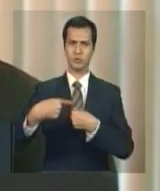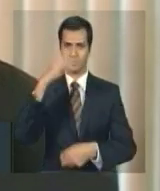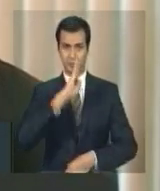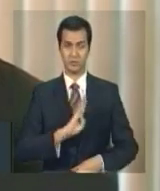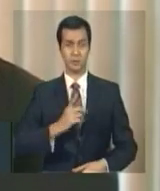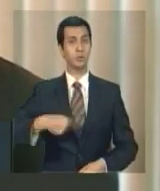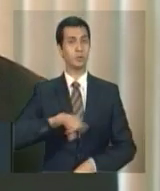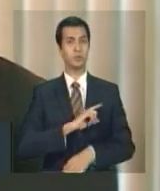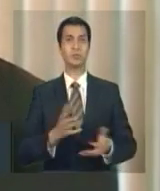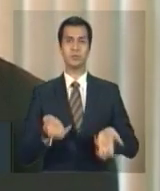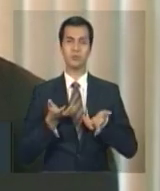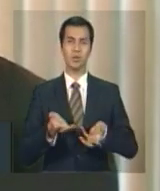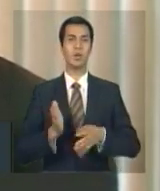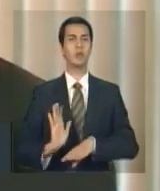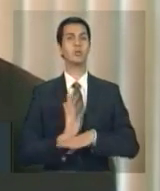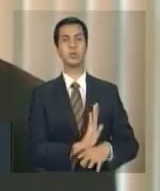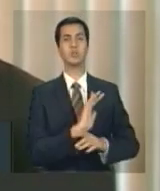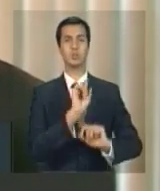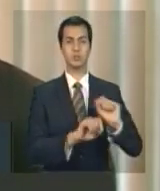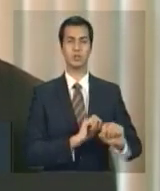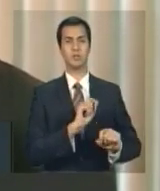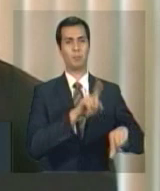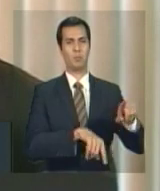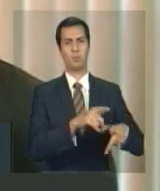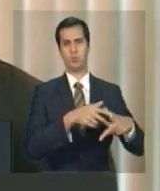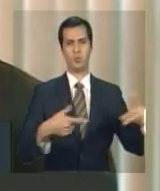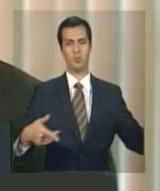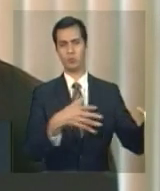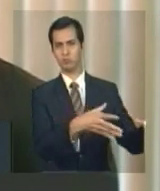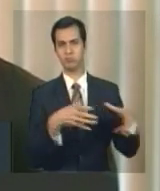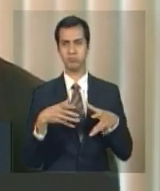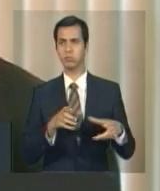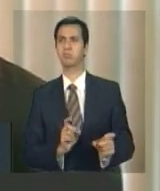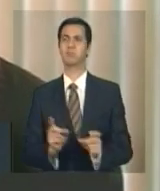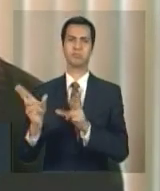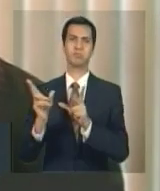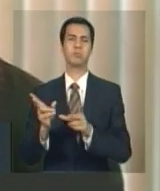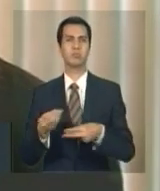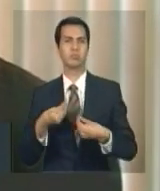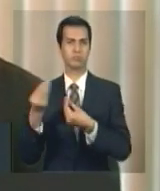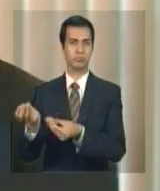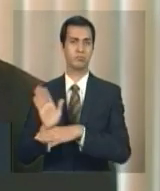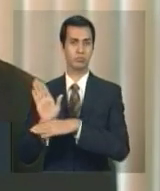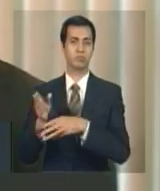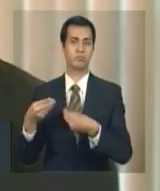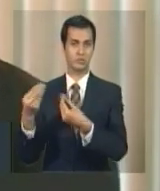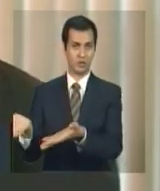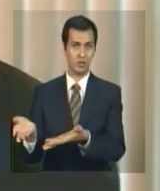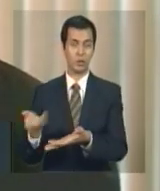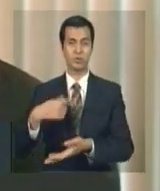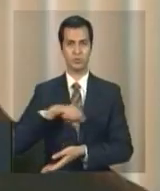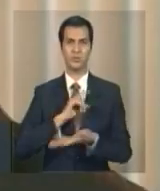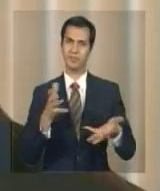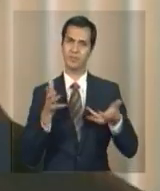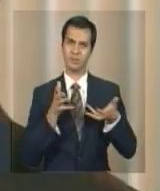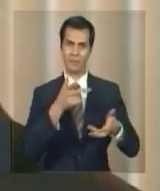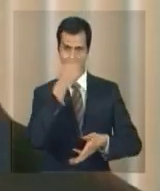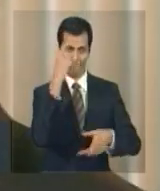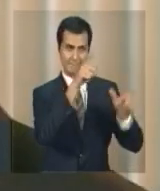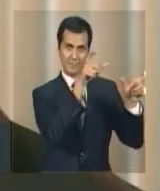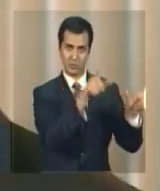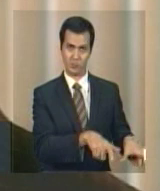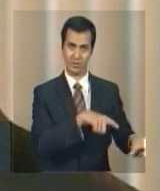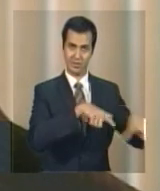familiar. Vamos oferecer soluções pela internet para aproximar consumidores de produtores. Tudo